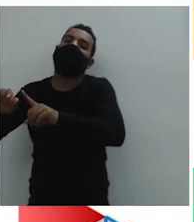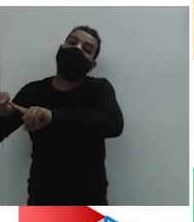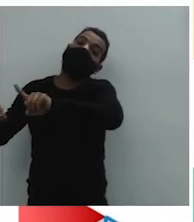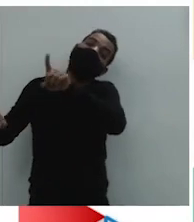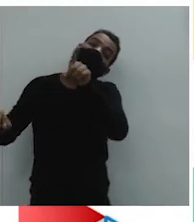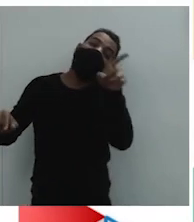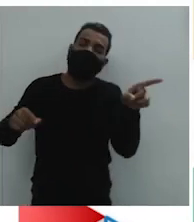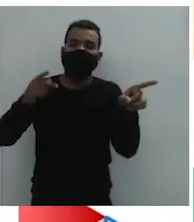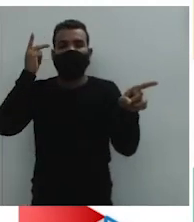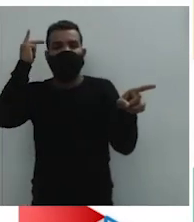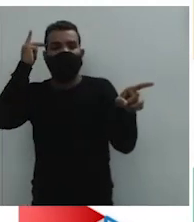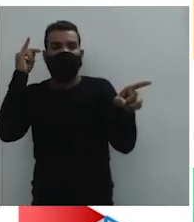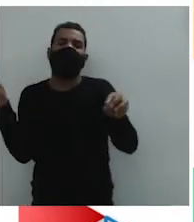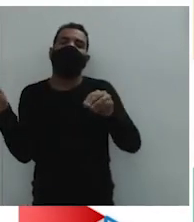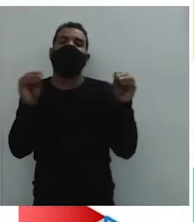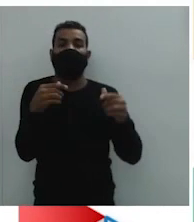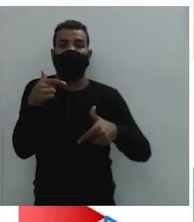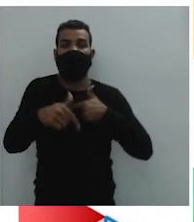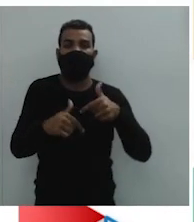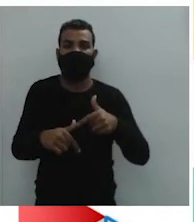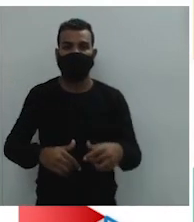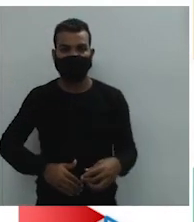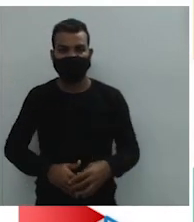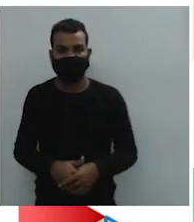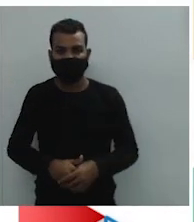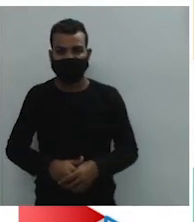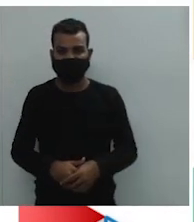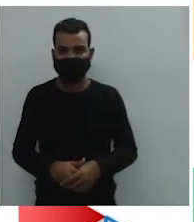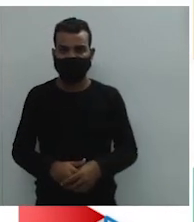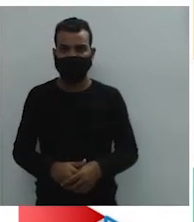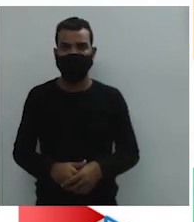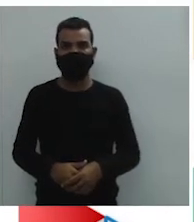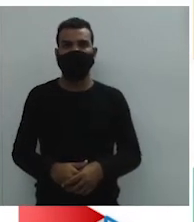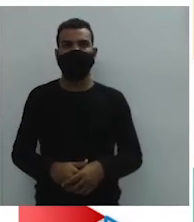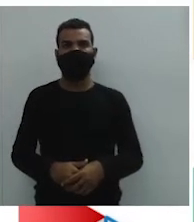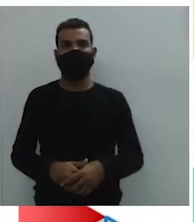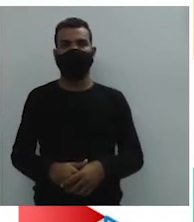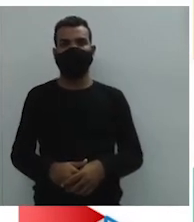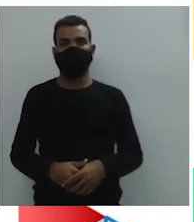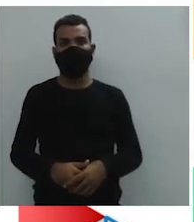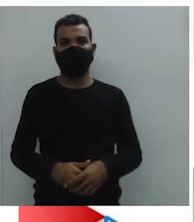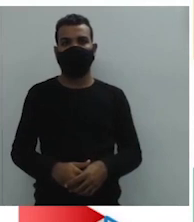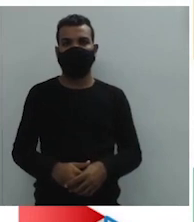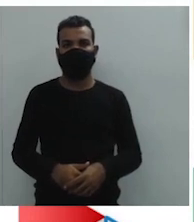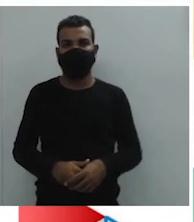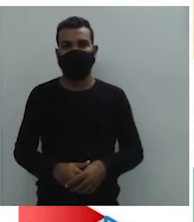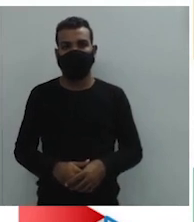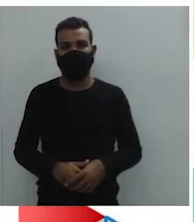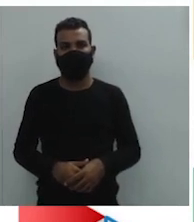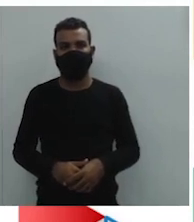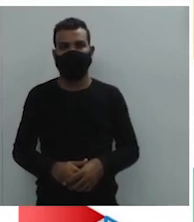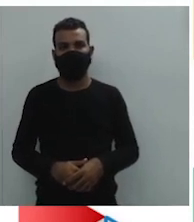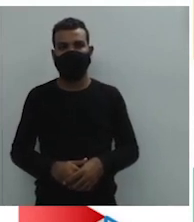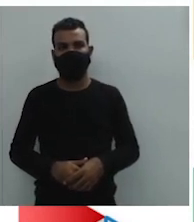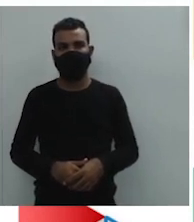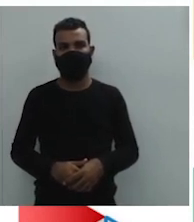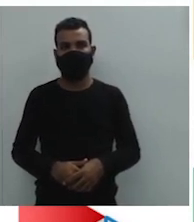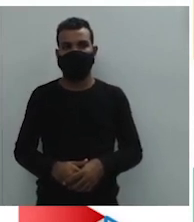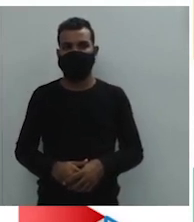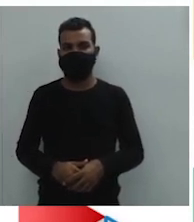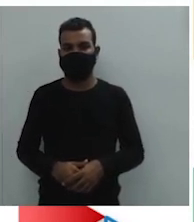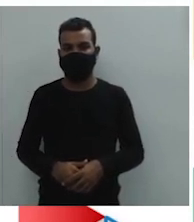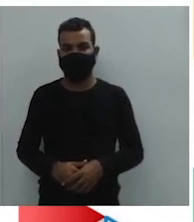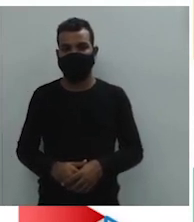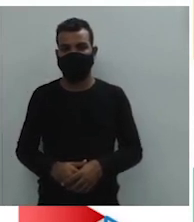nacional, principalmente na região sudeste. Aí, se vocês observarem aqui nessas figuras, ele fala dos